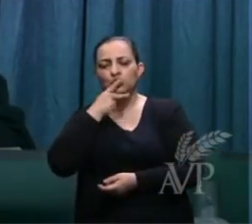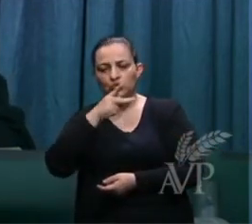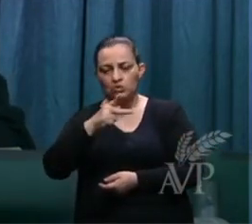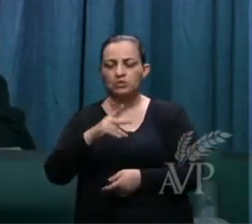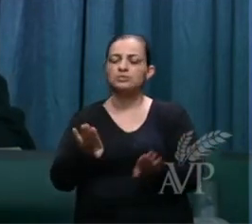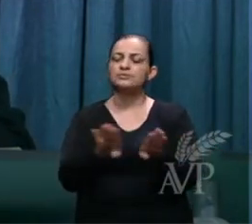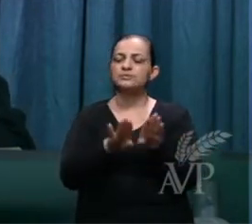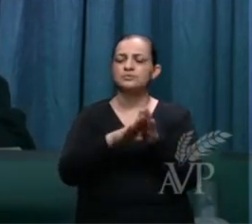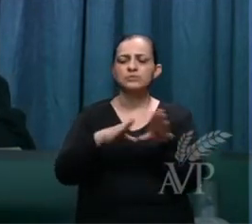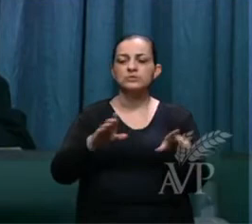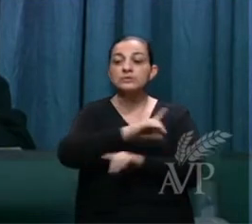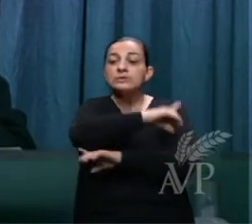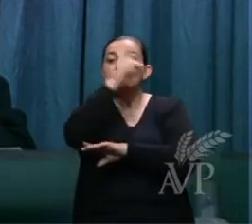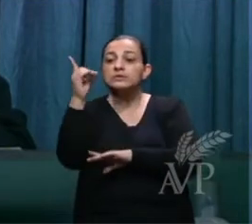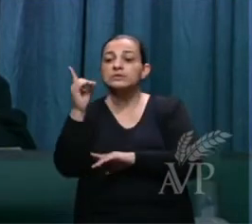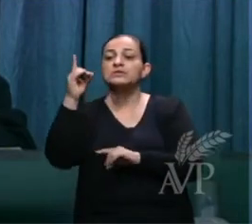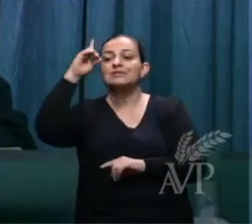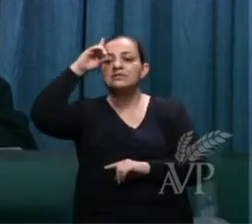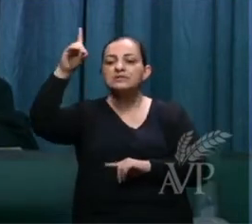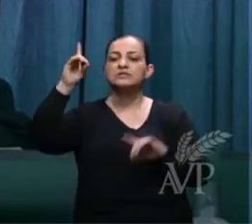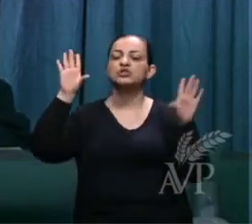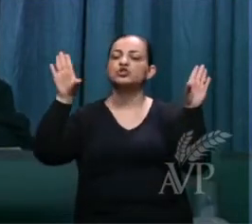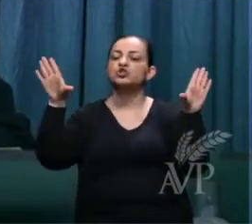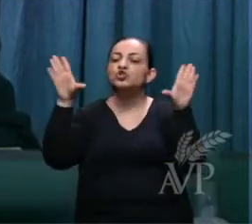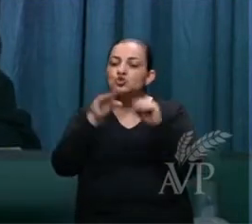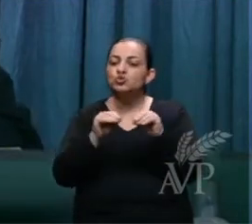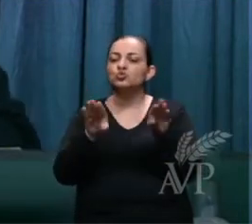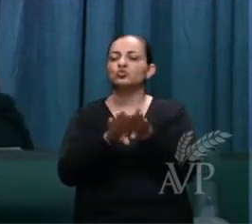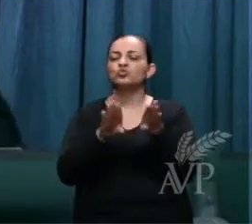serão atormentados para todos sempre.